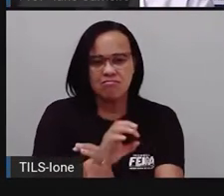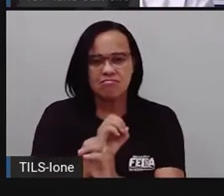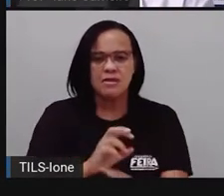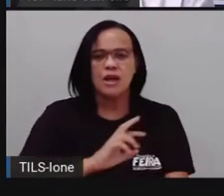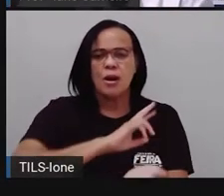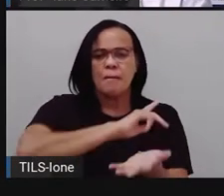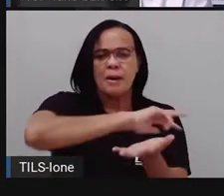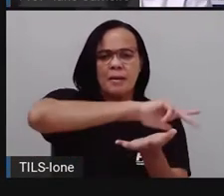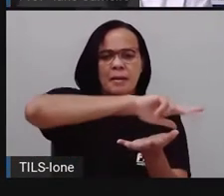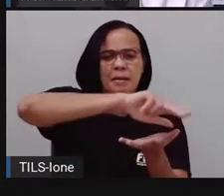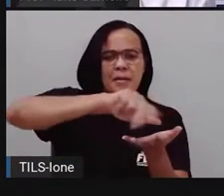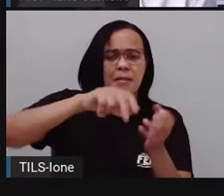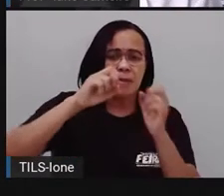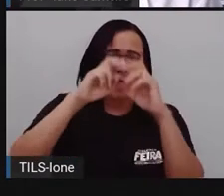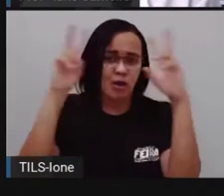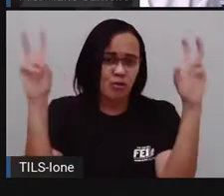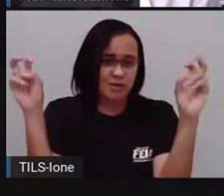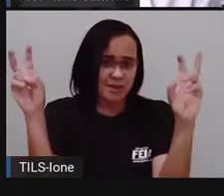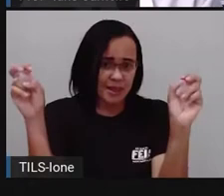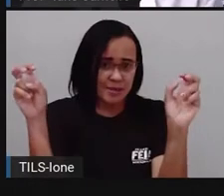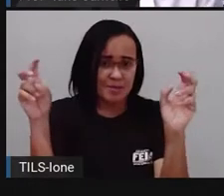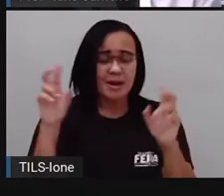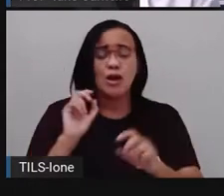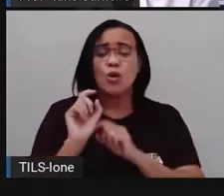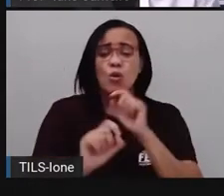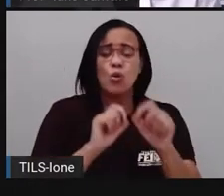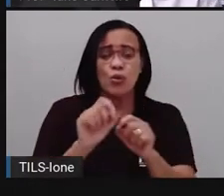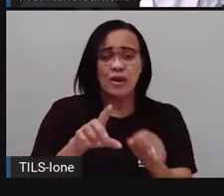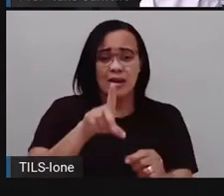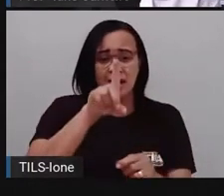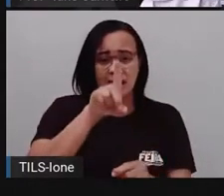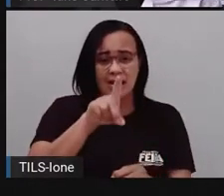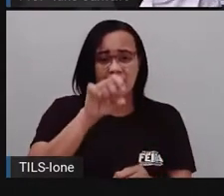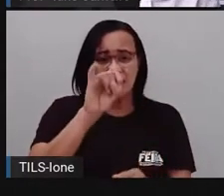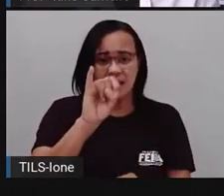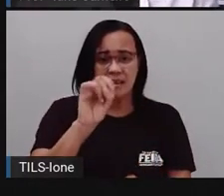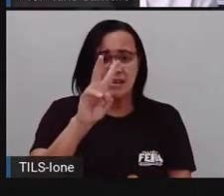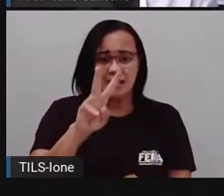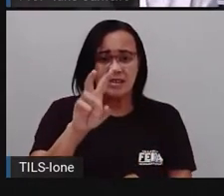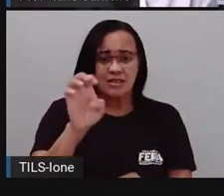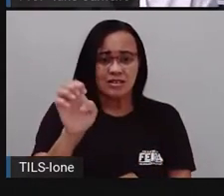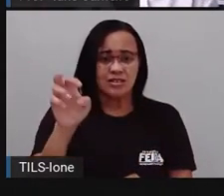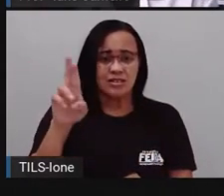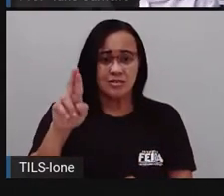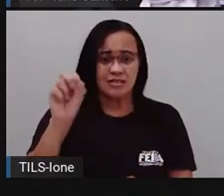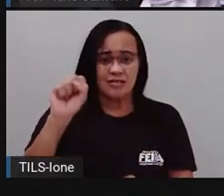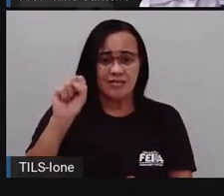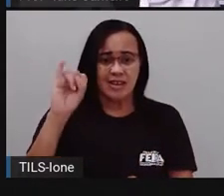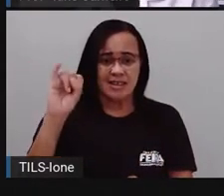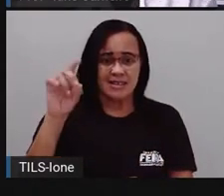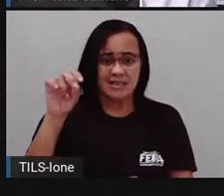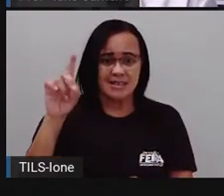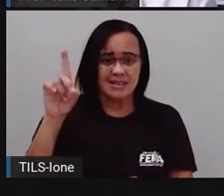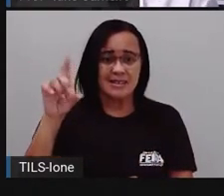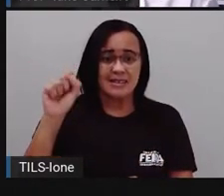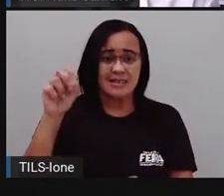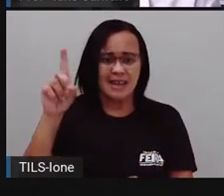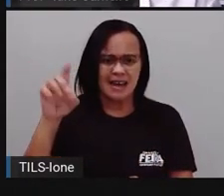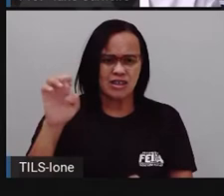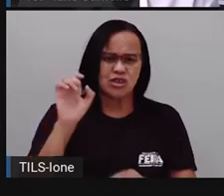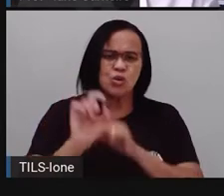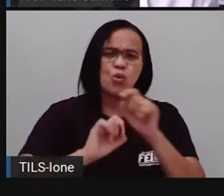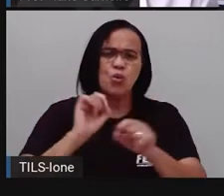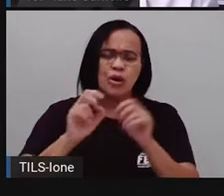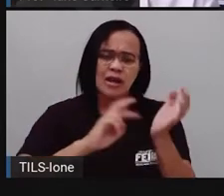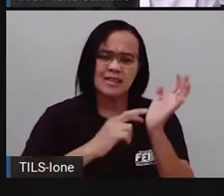Diversidade. O que é? A gente tem discutido já em algumas aulas a questão de nós sermos diferentes, de nós